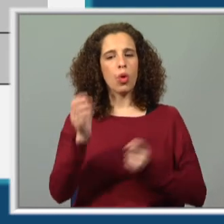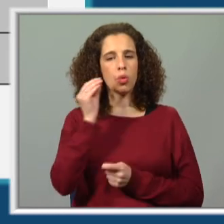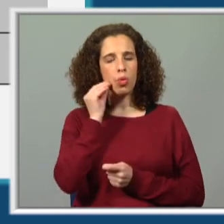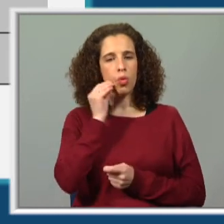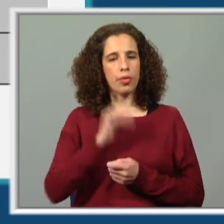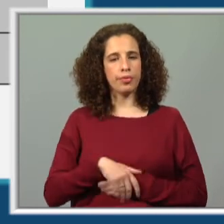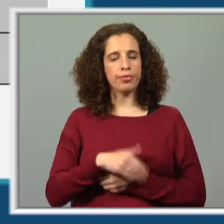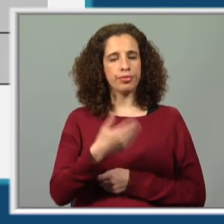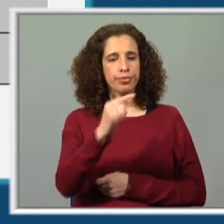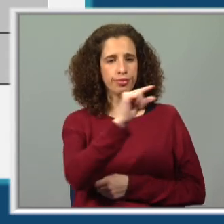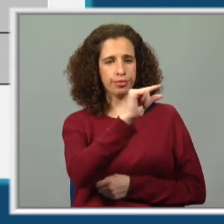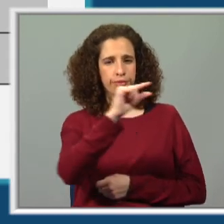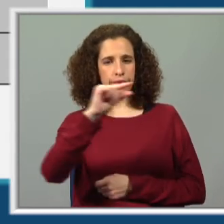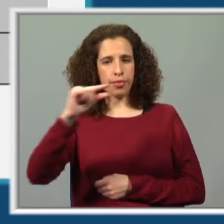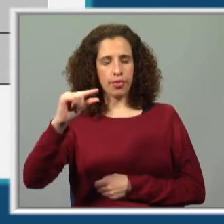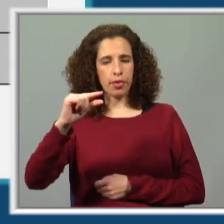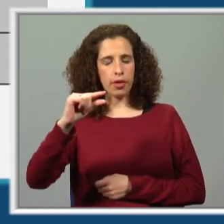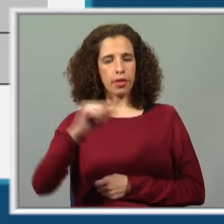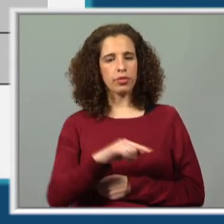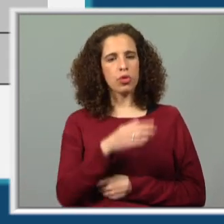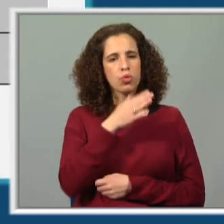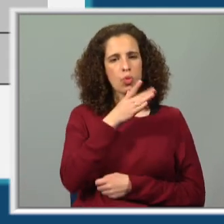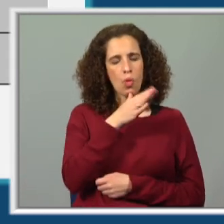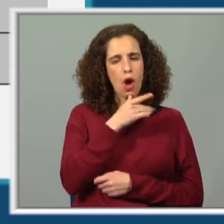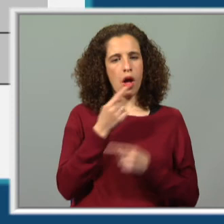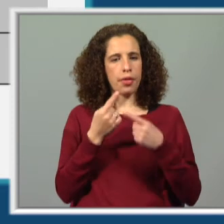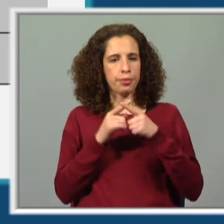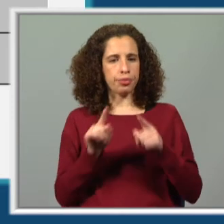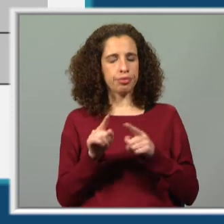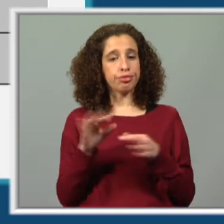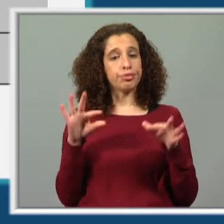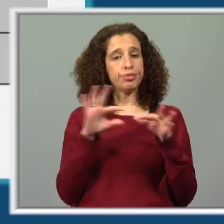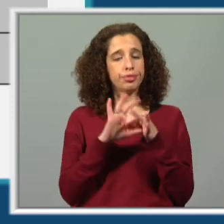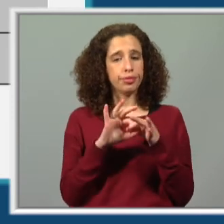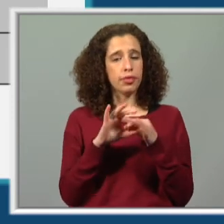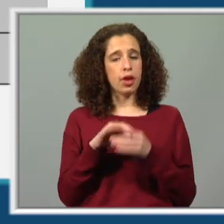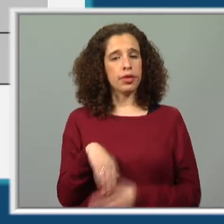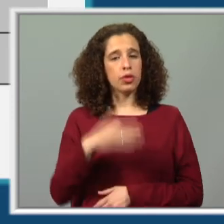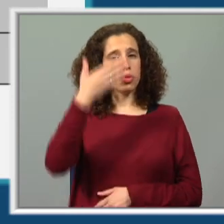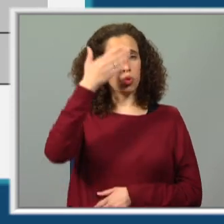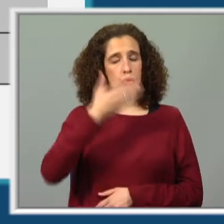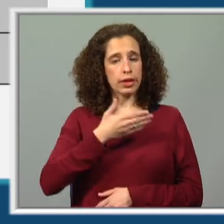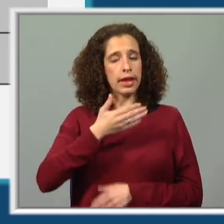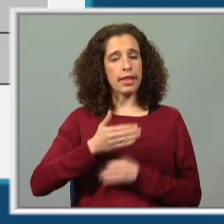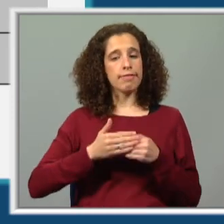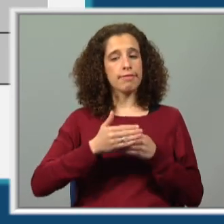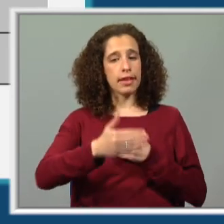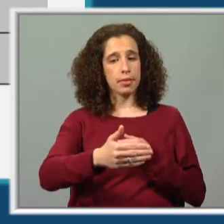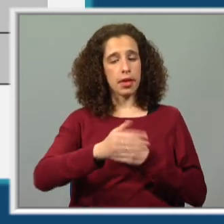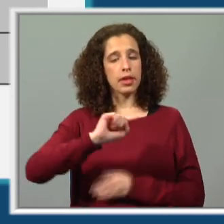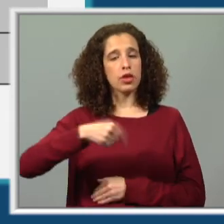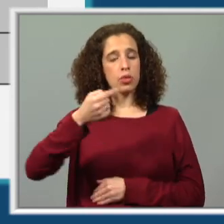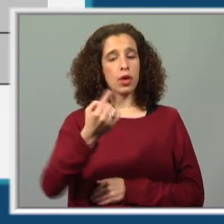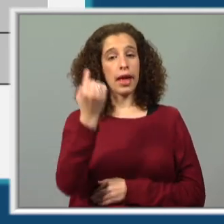primeira linha que está até inclusivamente numa tonalidade diferente que representa os dias da semana e depois